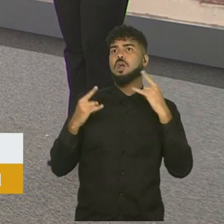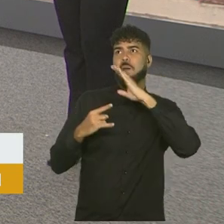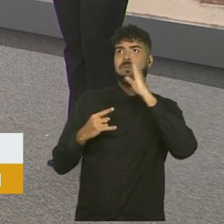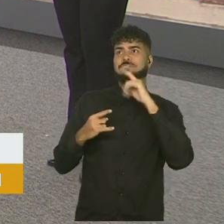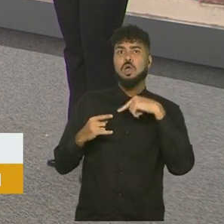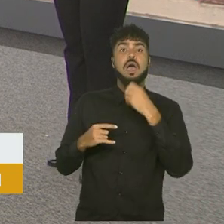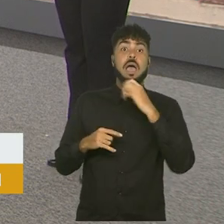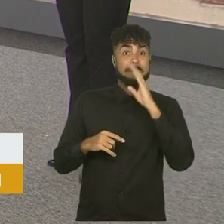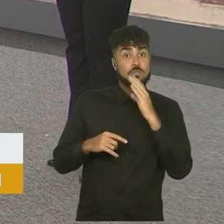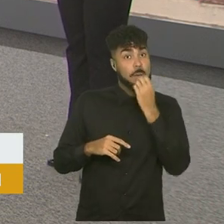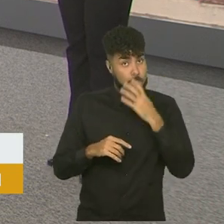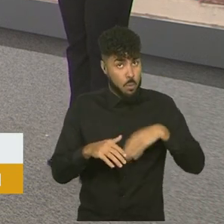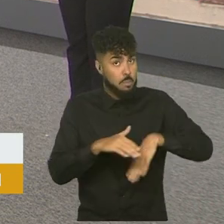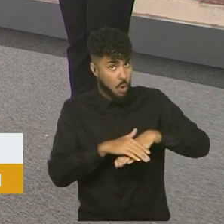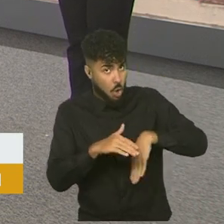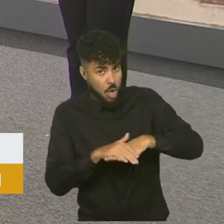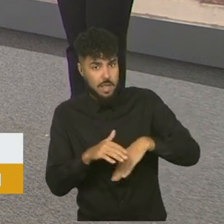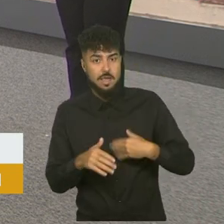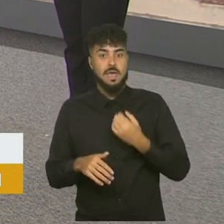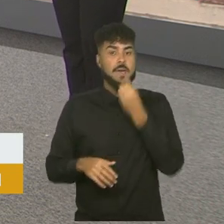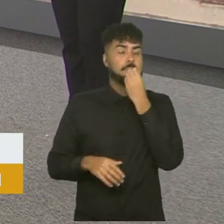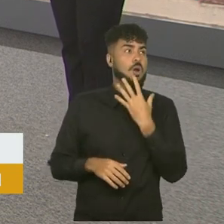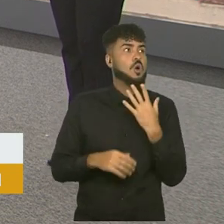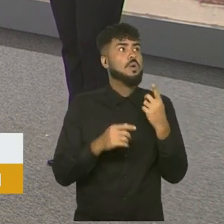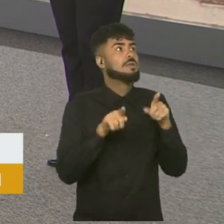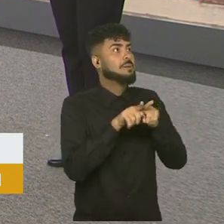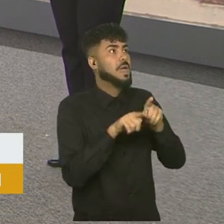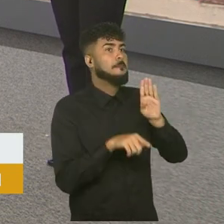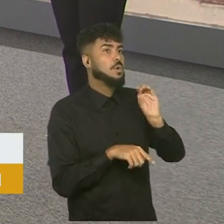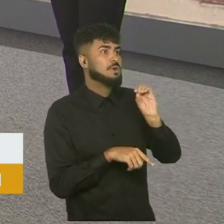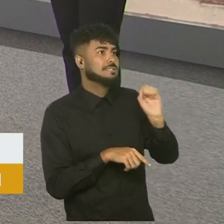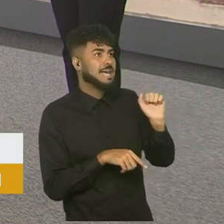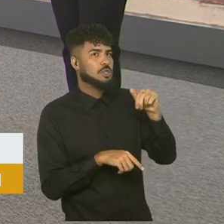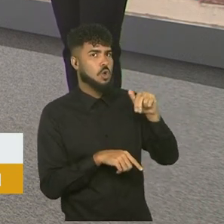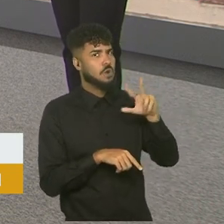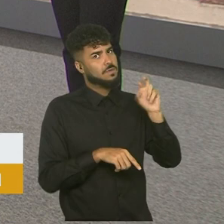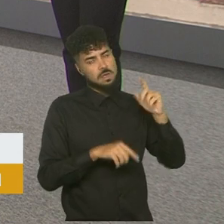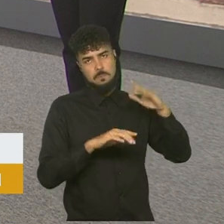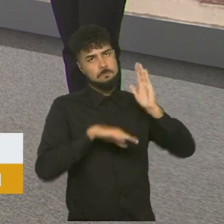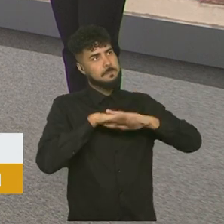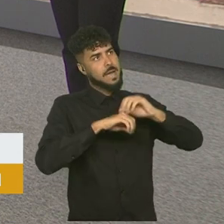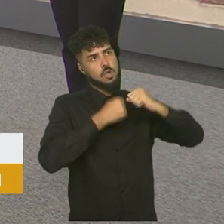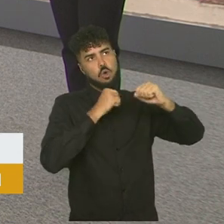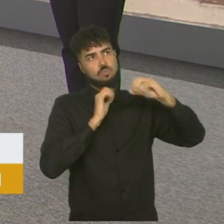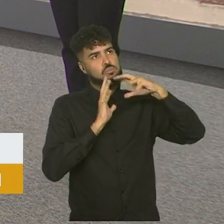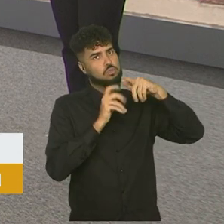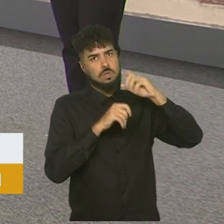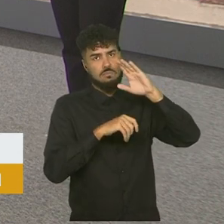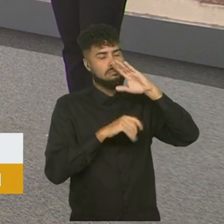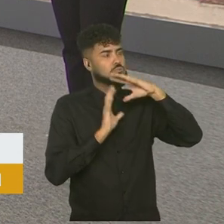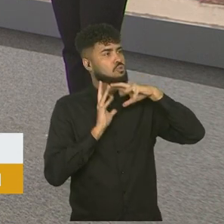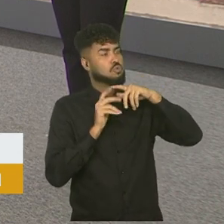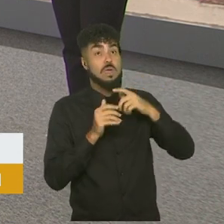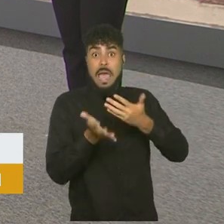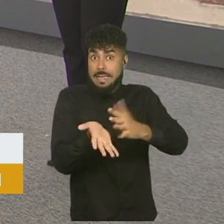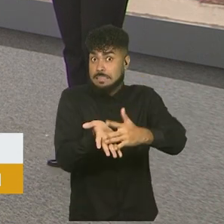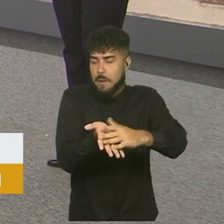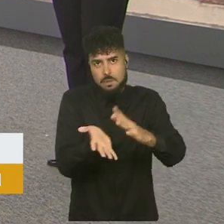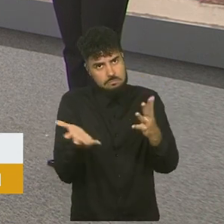O Brasil é bom de bola, né? É bom de bossa nova, que é a maior música do mundo, excelente de samba, né?